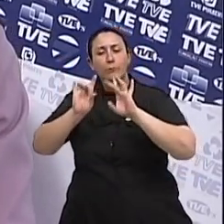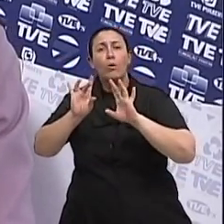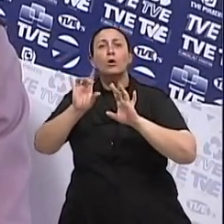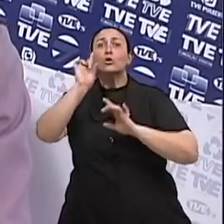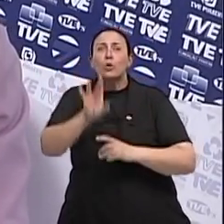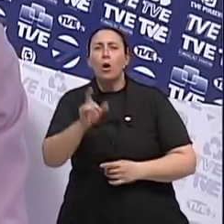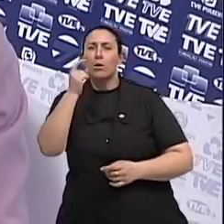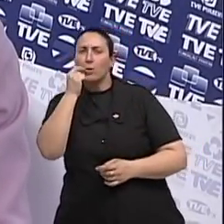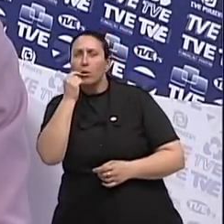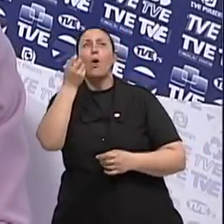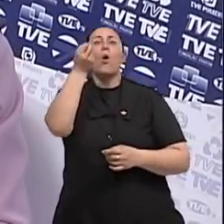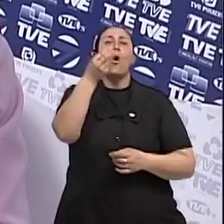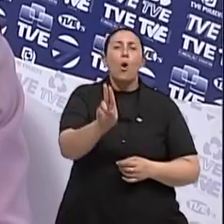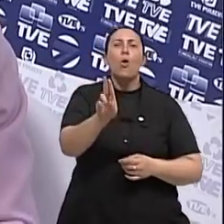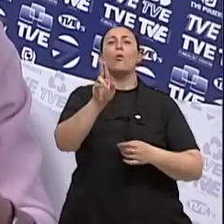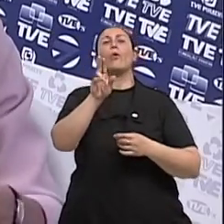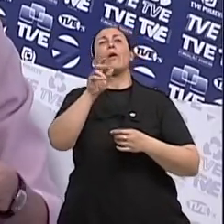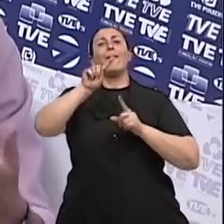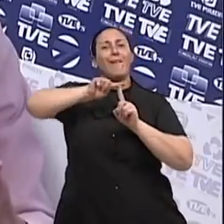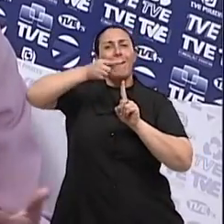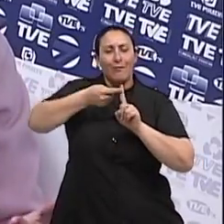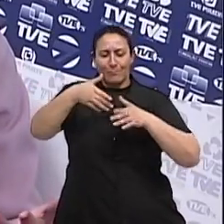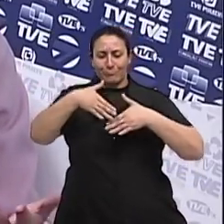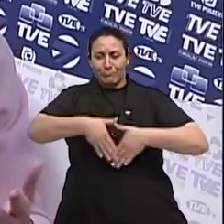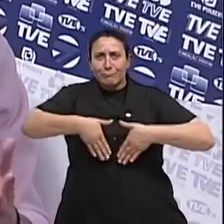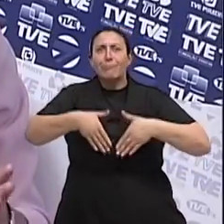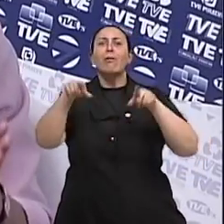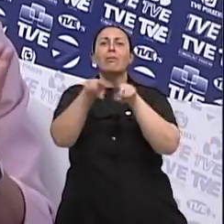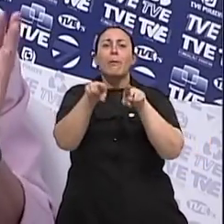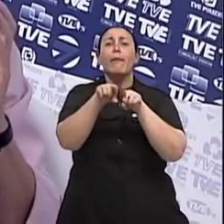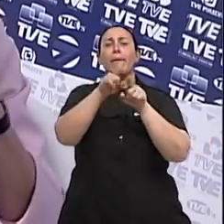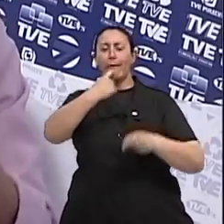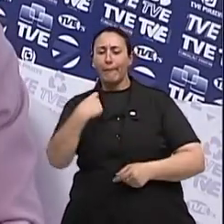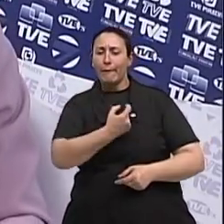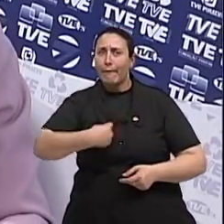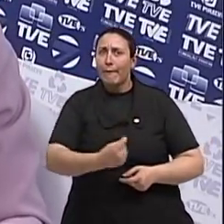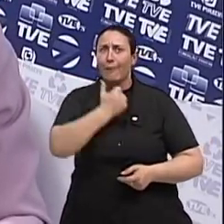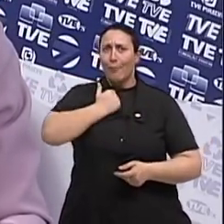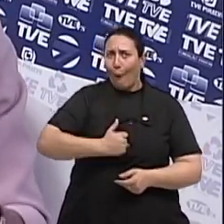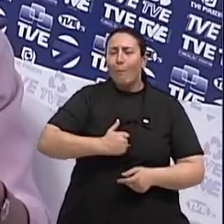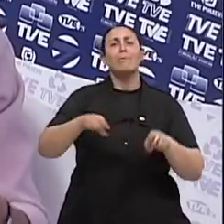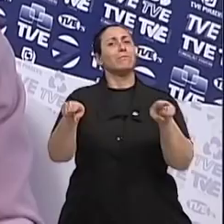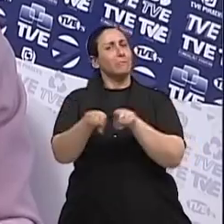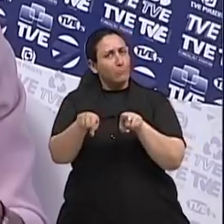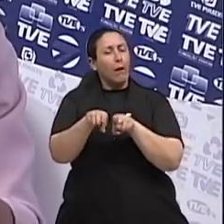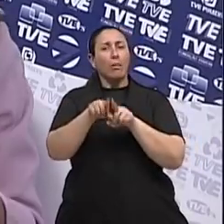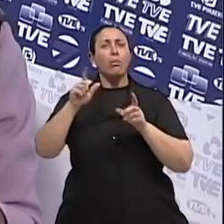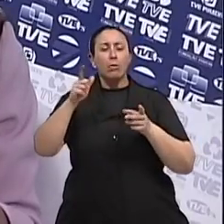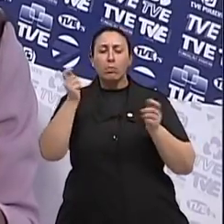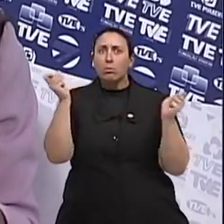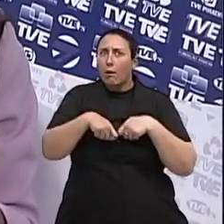específicos para o intestino, fazer tratamentos que controlam a doença e até,